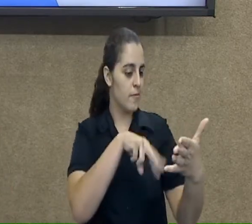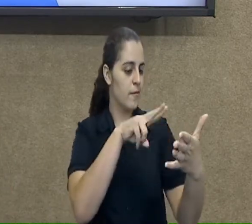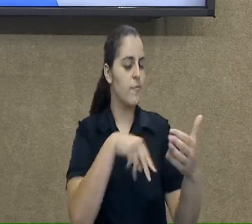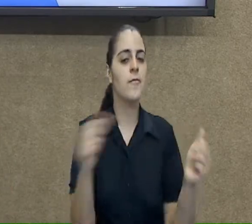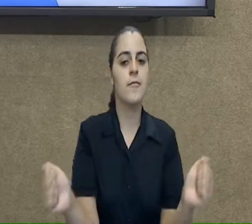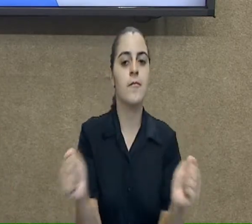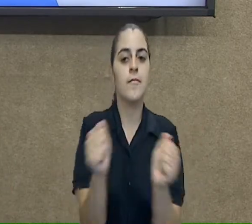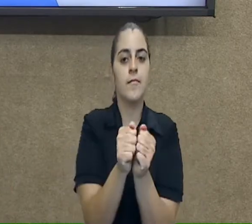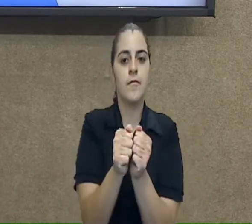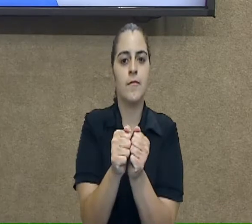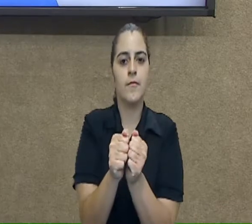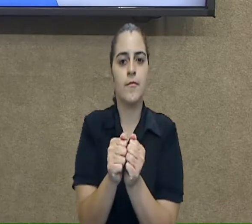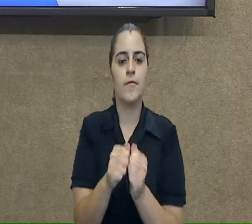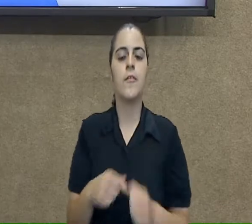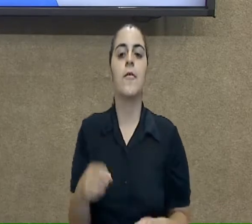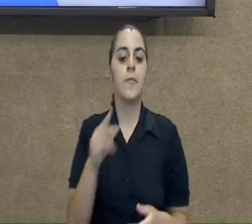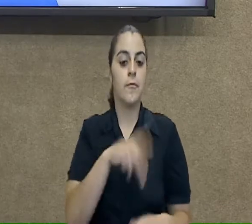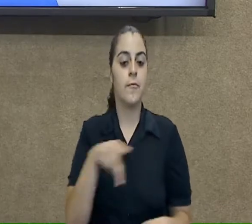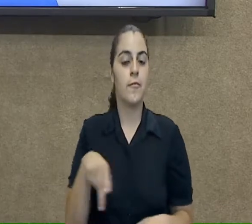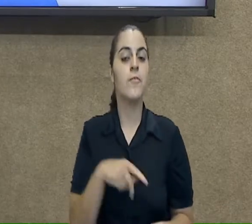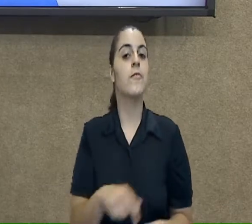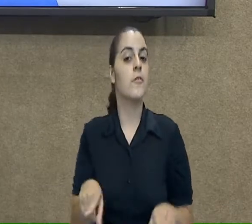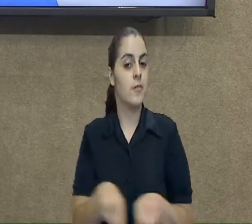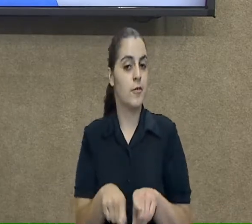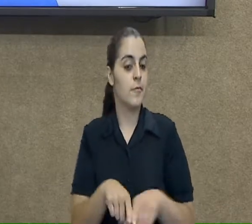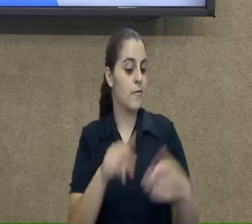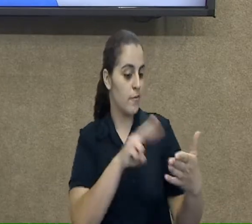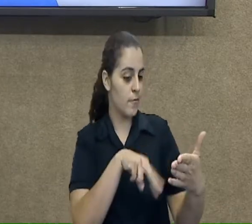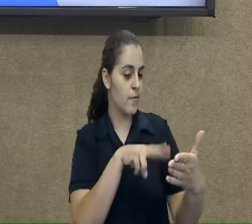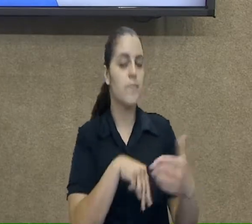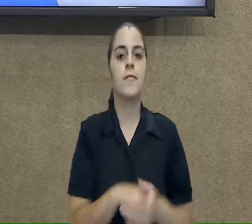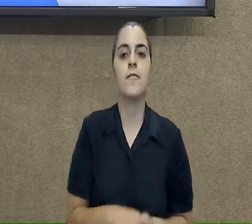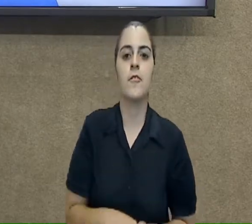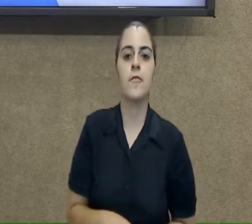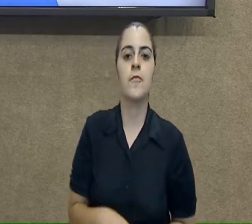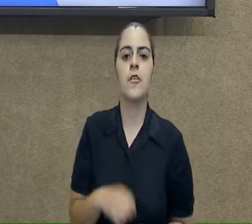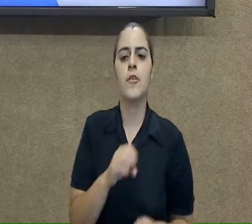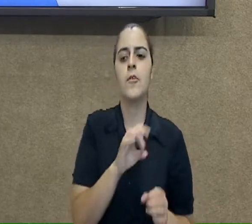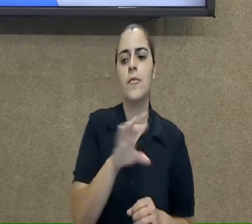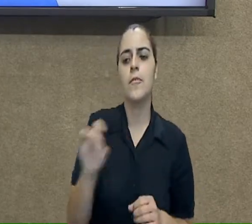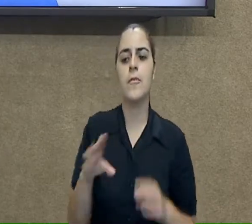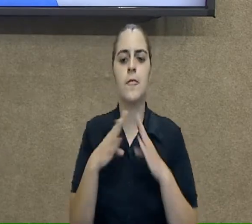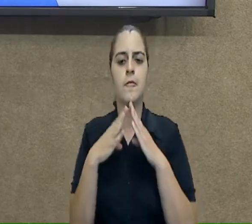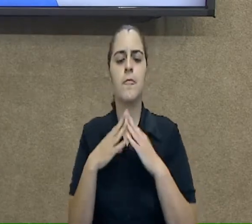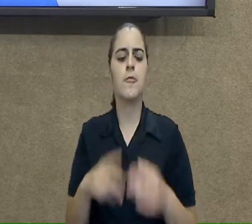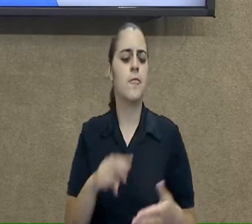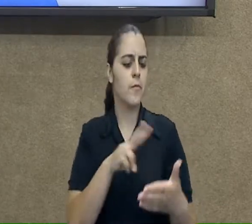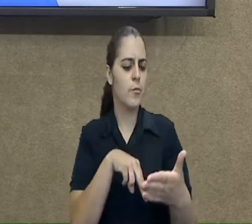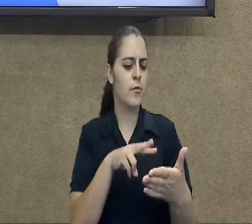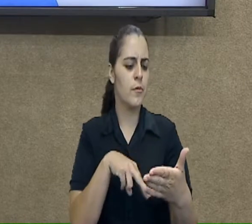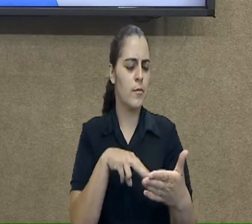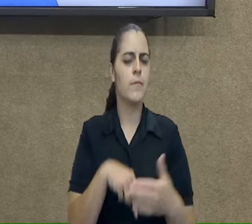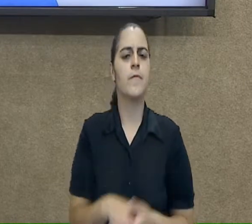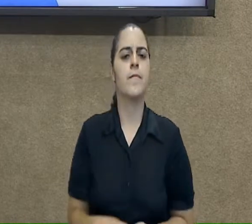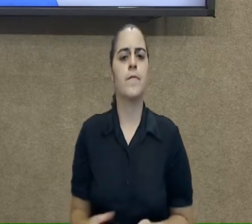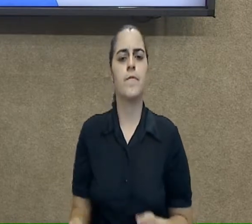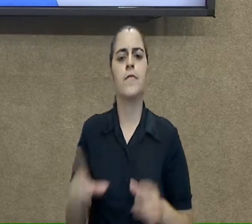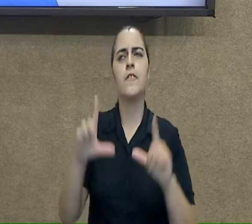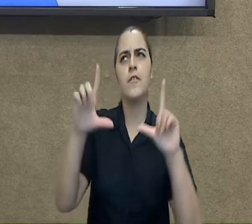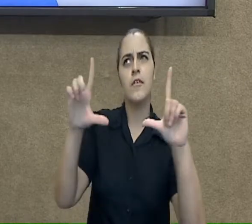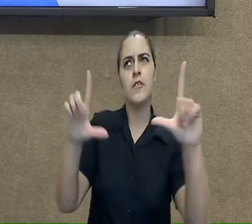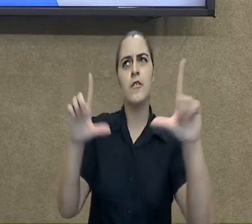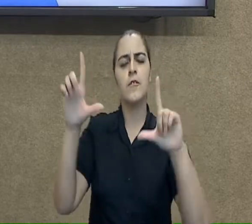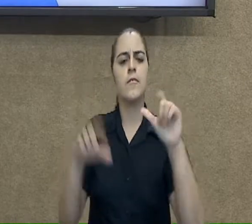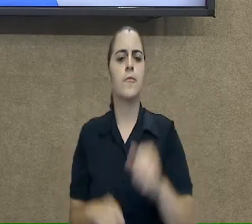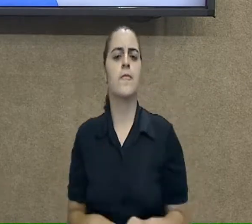coletiva. Eu daqui e você daí. Aonde quer que você estiver, no alcance da sua TV